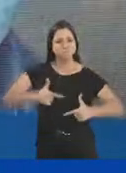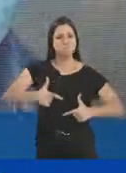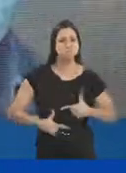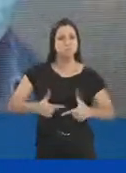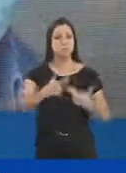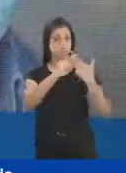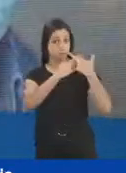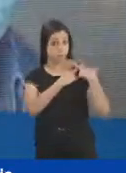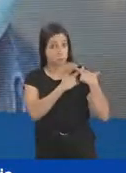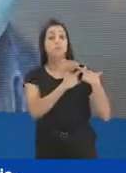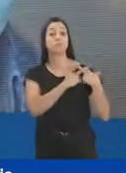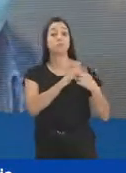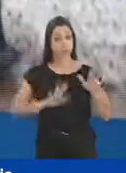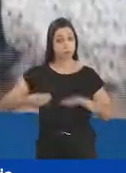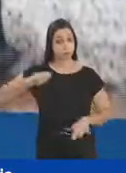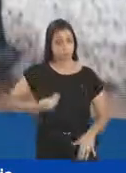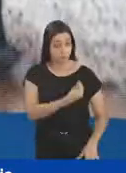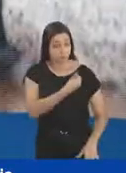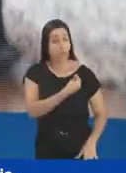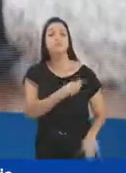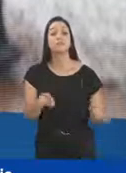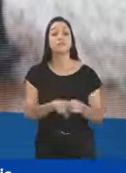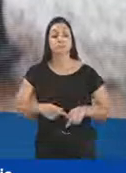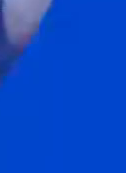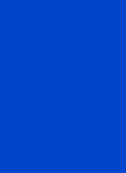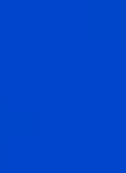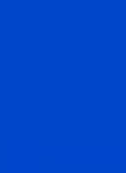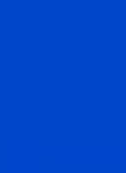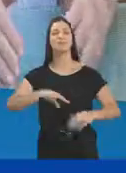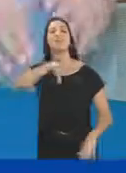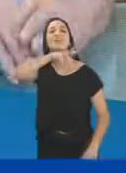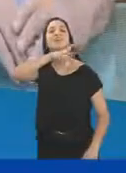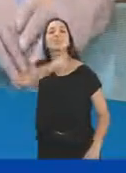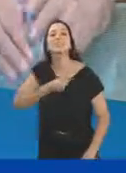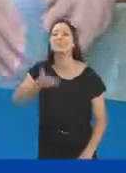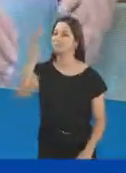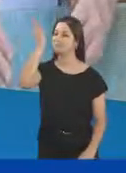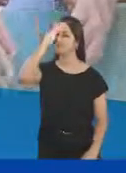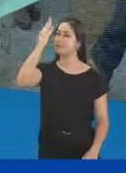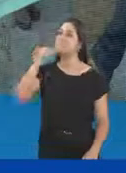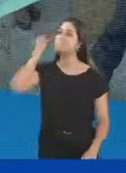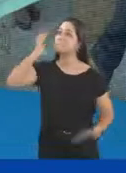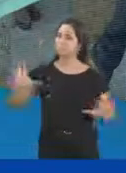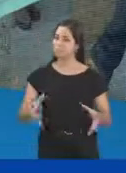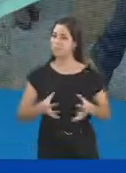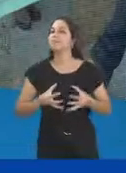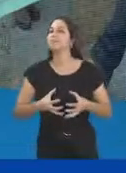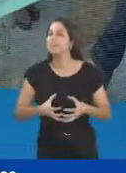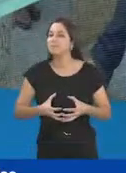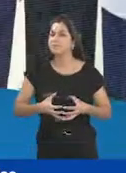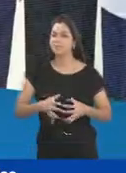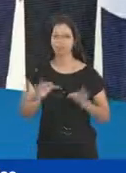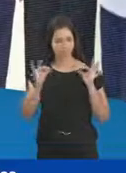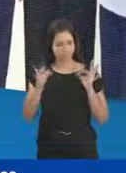responsabilidade, preservando a vida, a economia em equilíbrio. Odelmo sabe o que faz. Tem uma equipe experiente